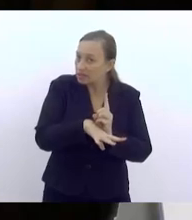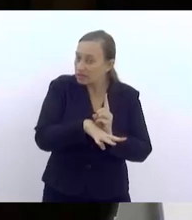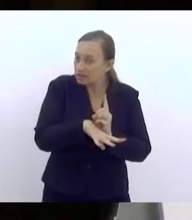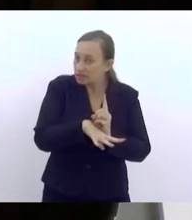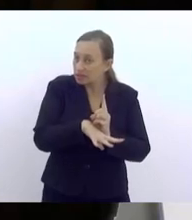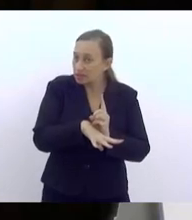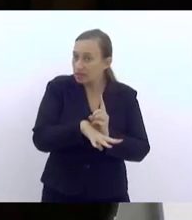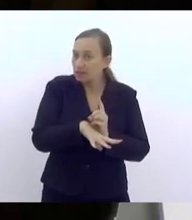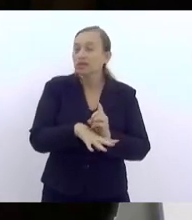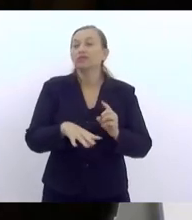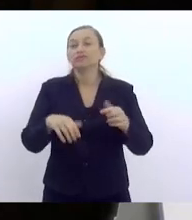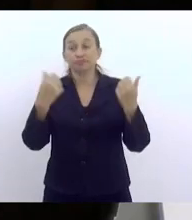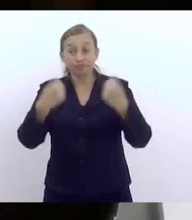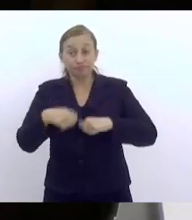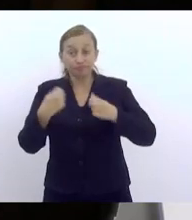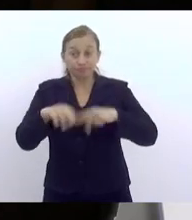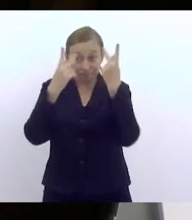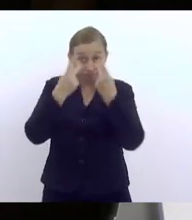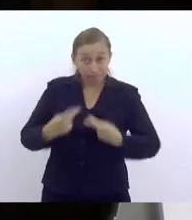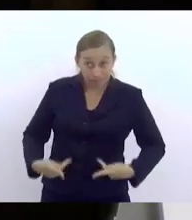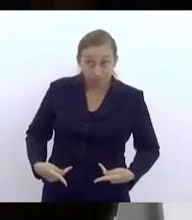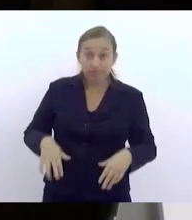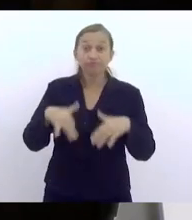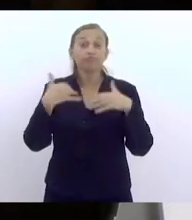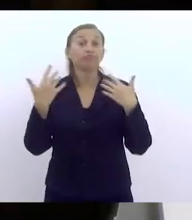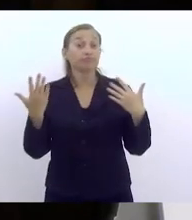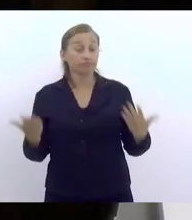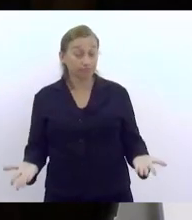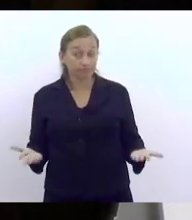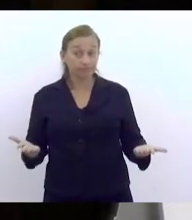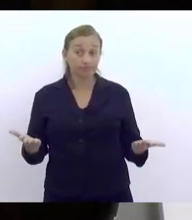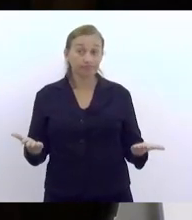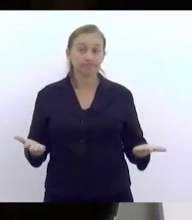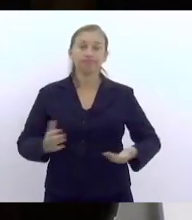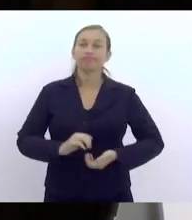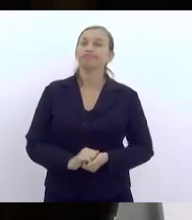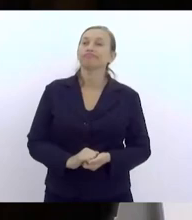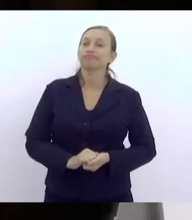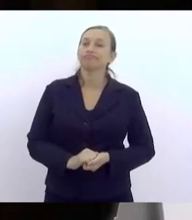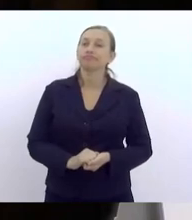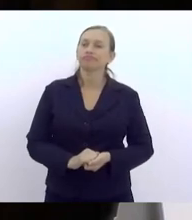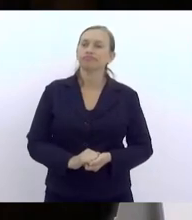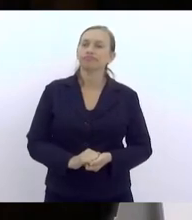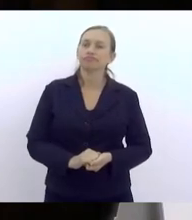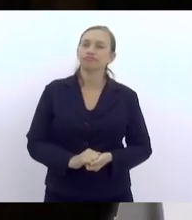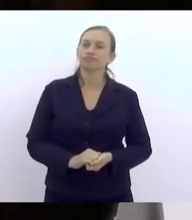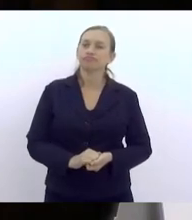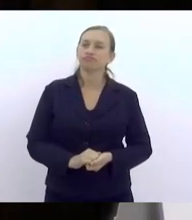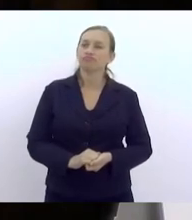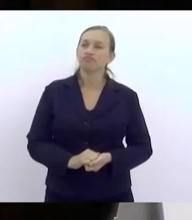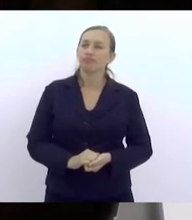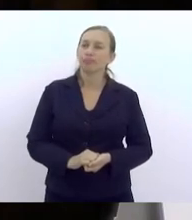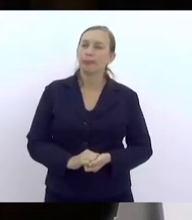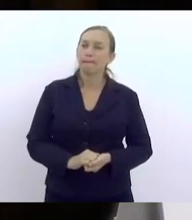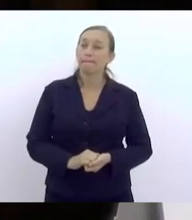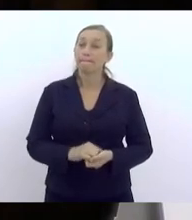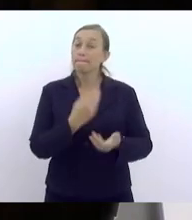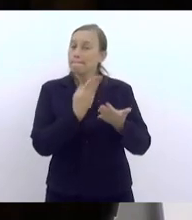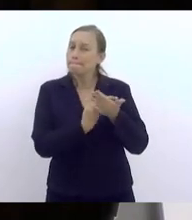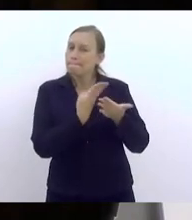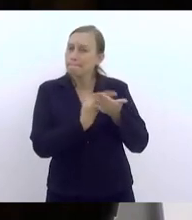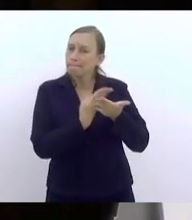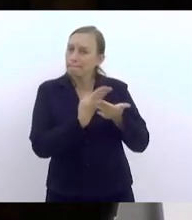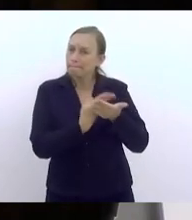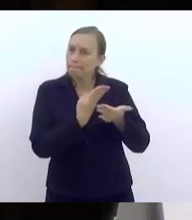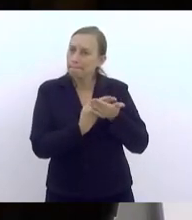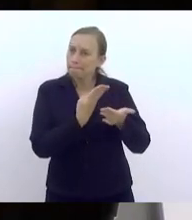necessidades humanas. Então, ultimamente, a gente tem estudado muito